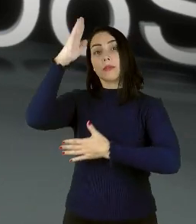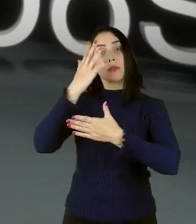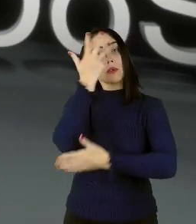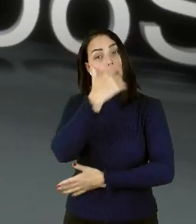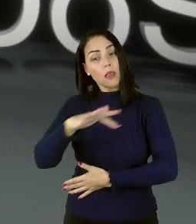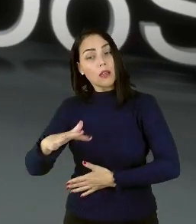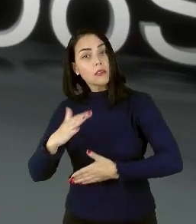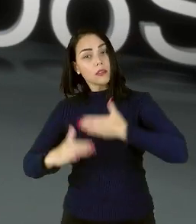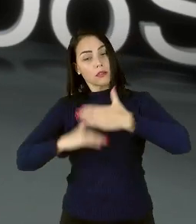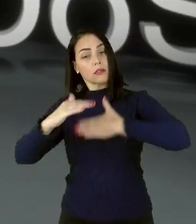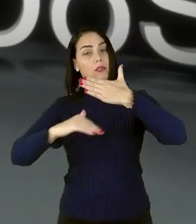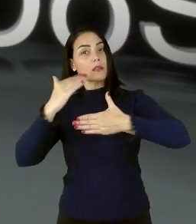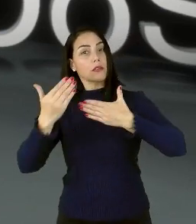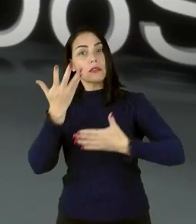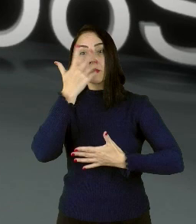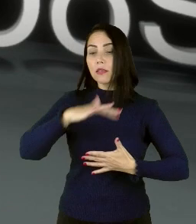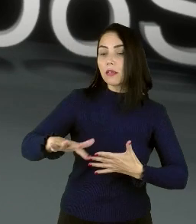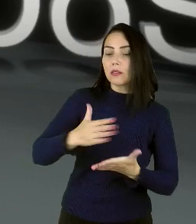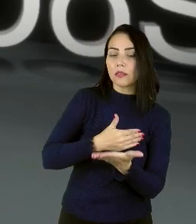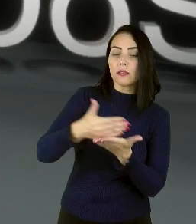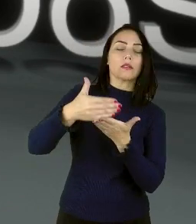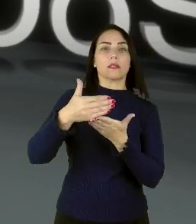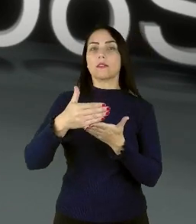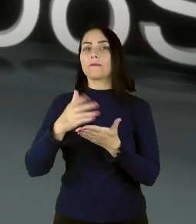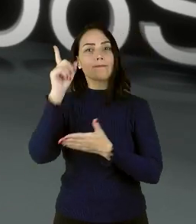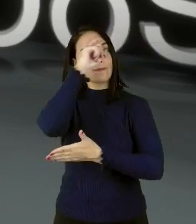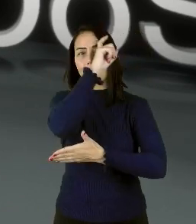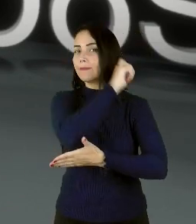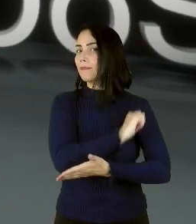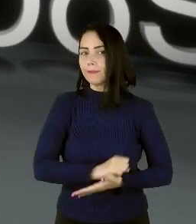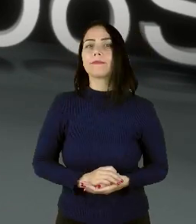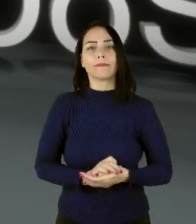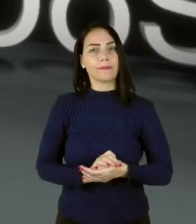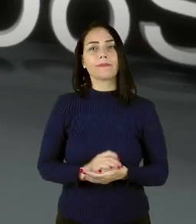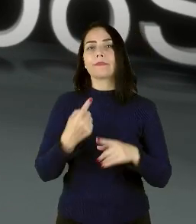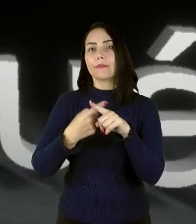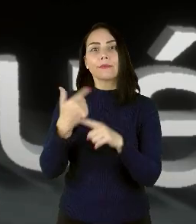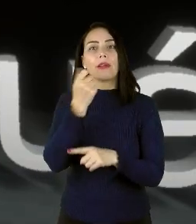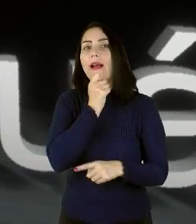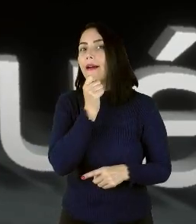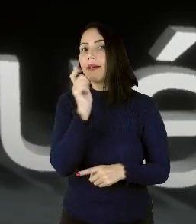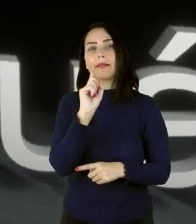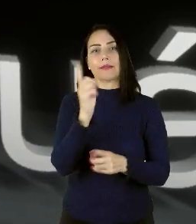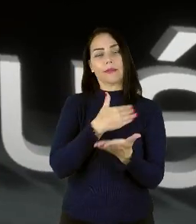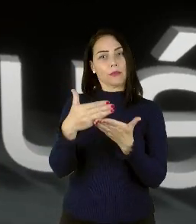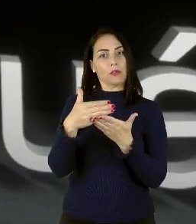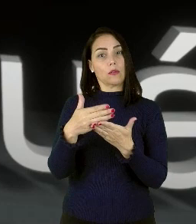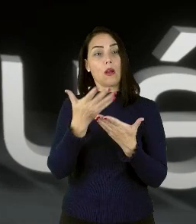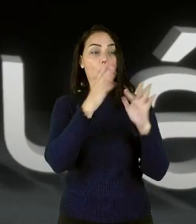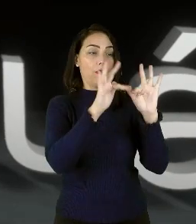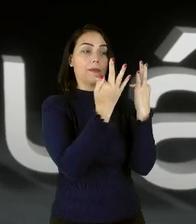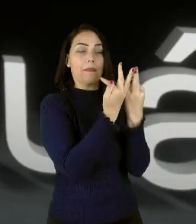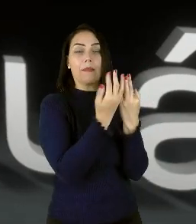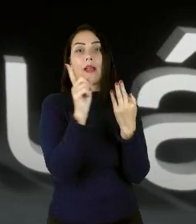Reconstruir uma infância que sequer começou é extremamente difícil. O desespero dos pais